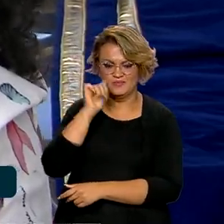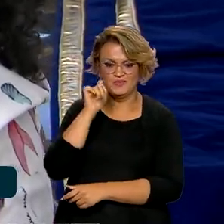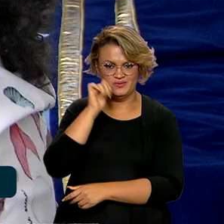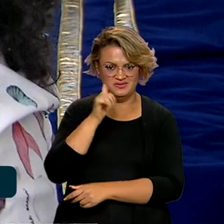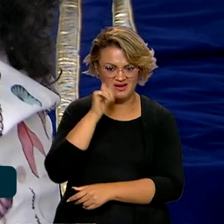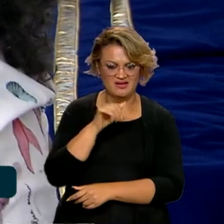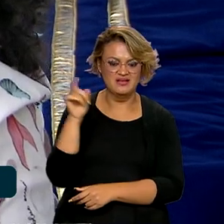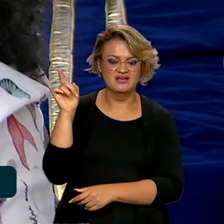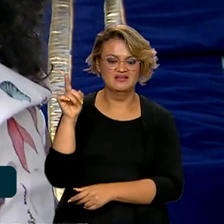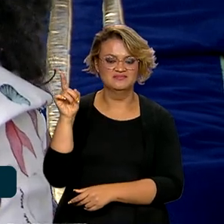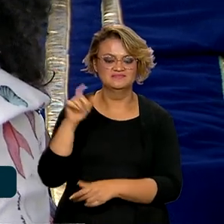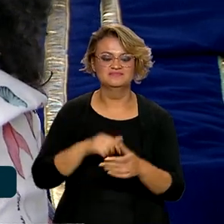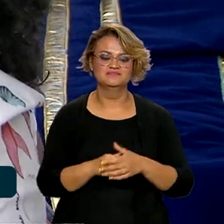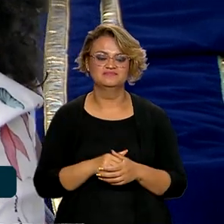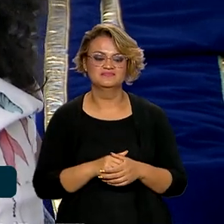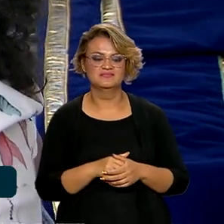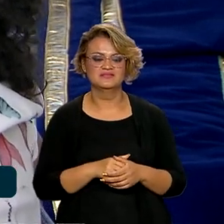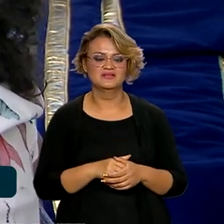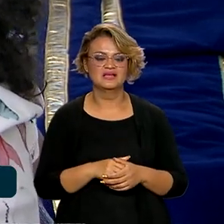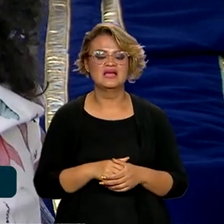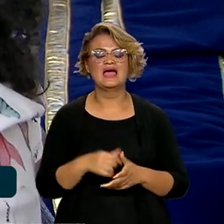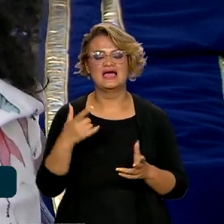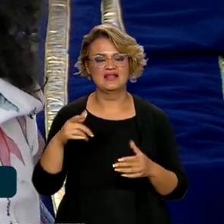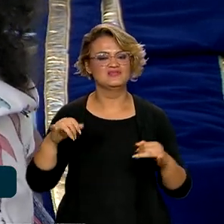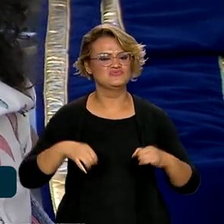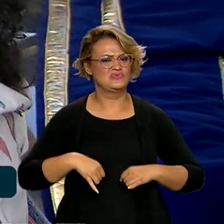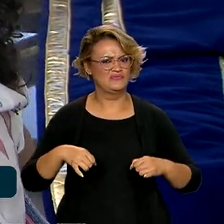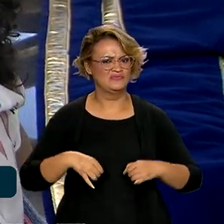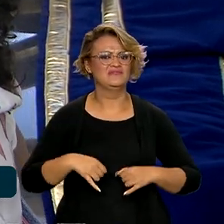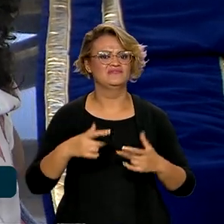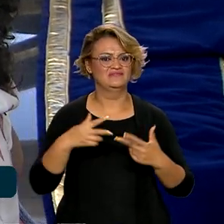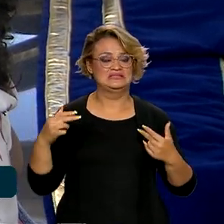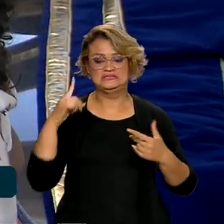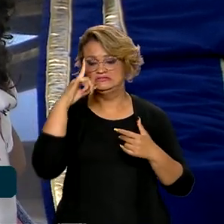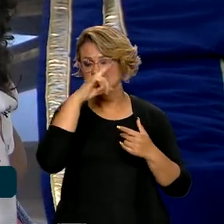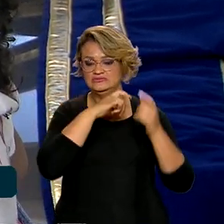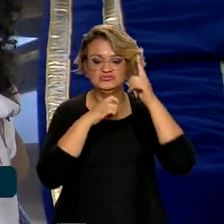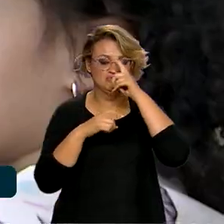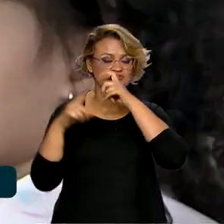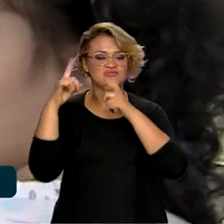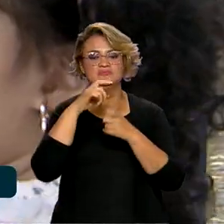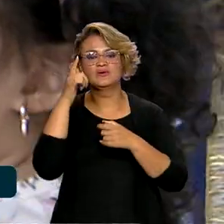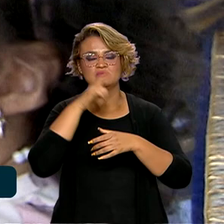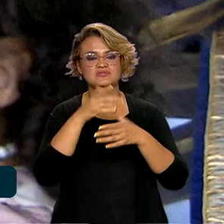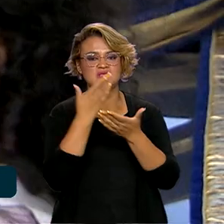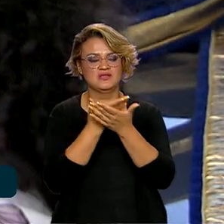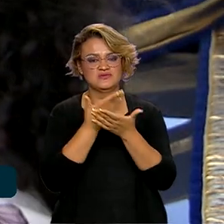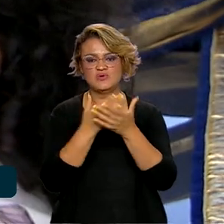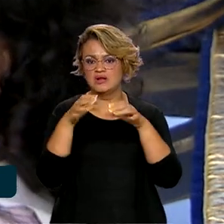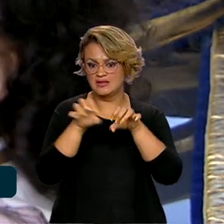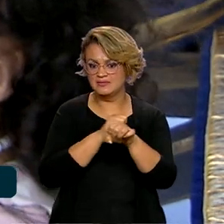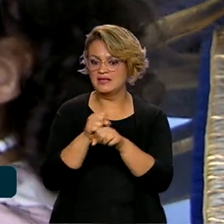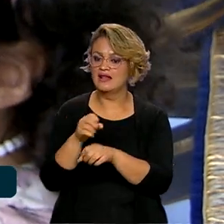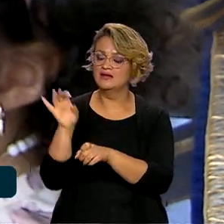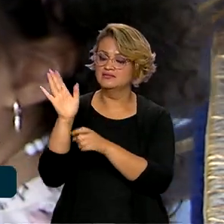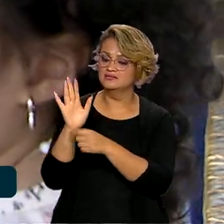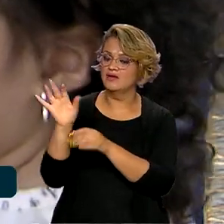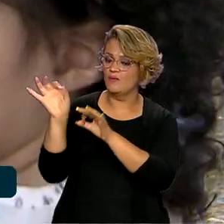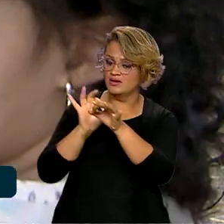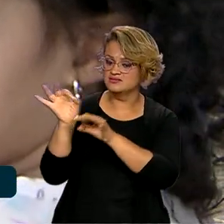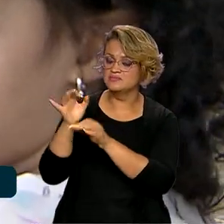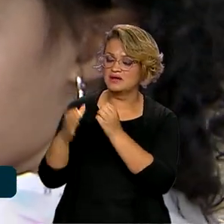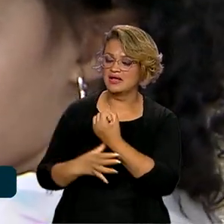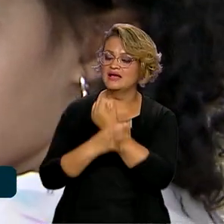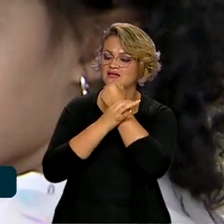sistemas, Dionete Sabat, que enfrentou inúmeras dificuldades para se formar, ela já está se preparando para